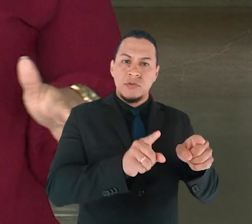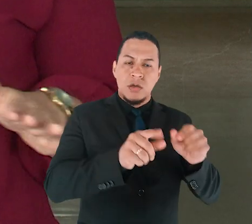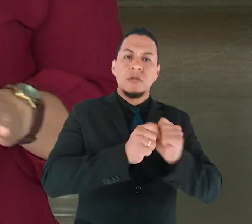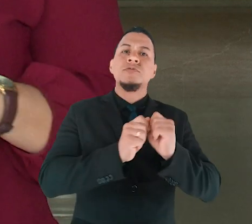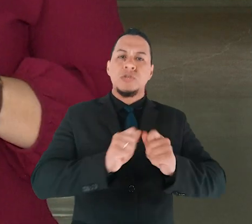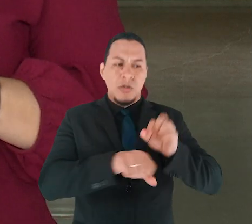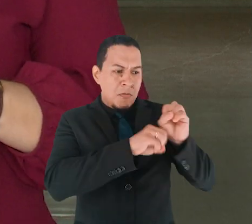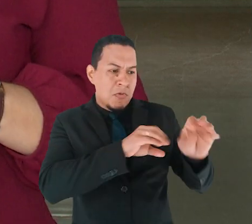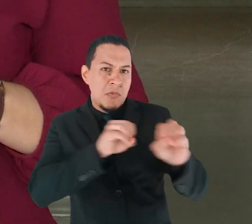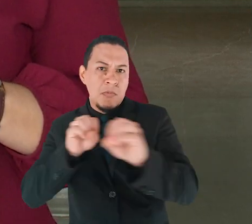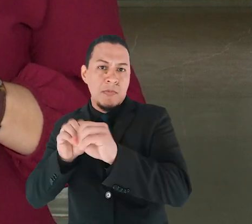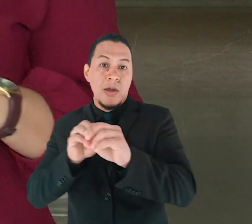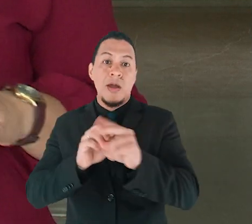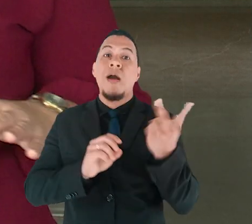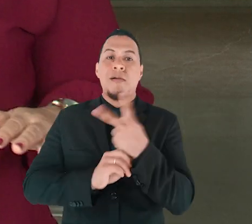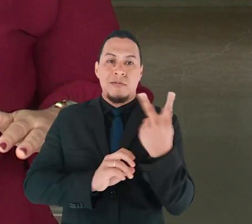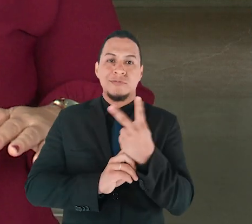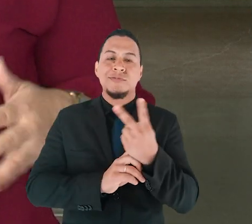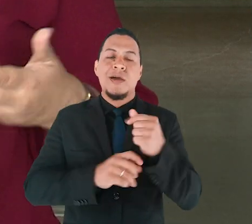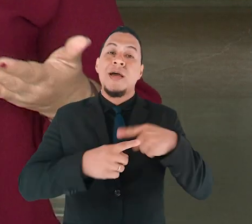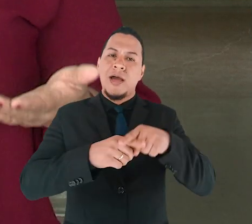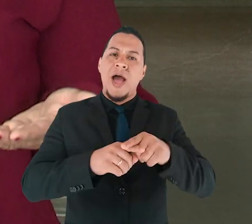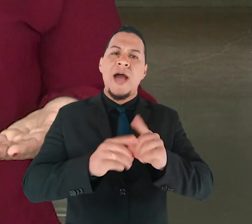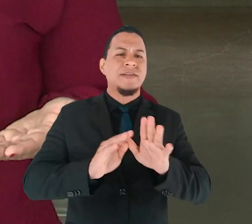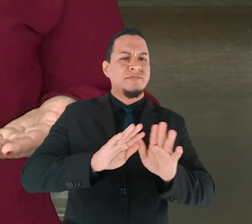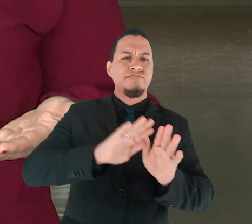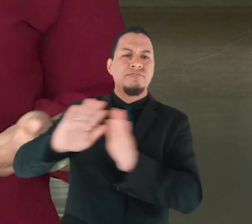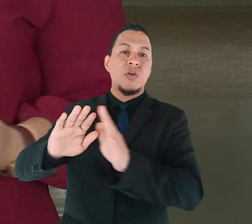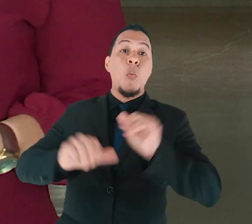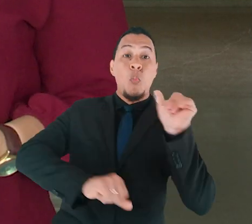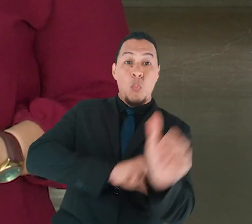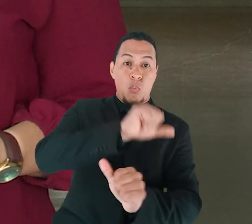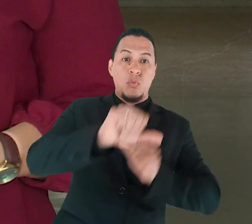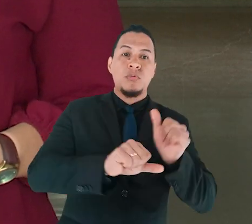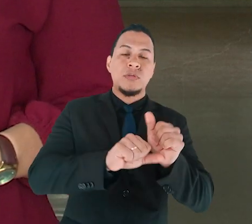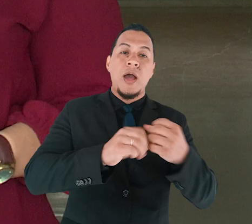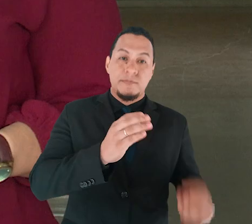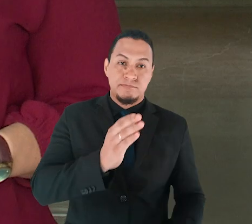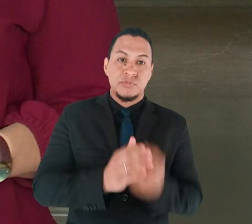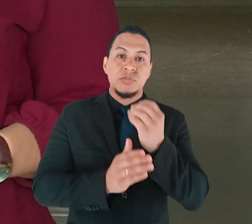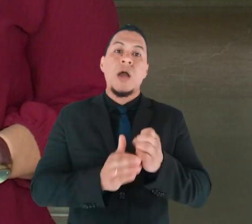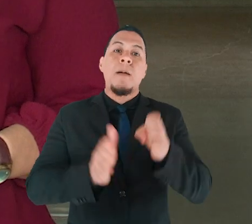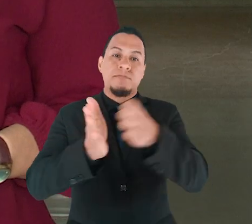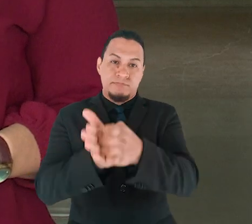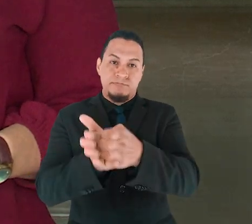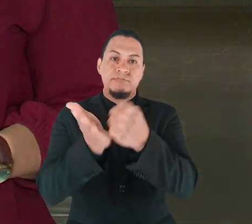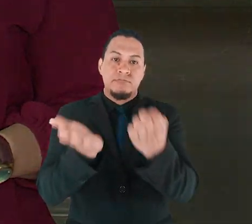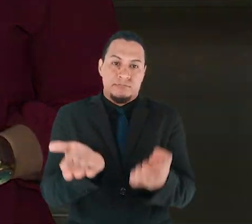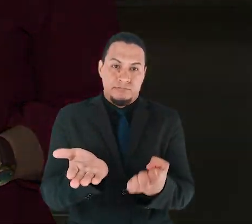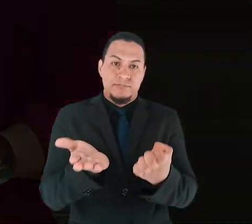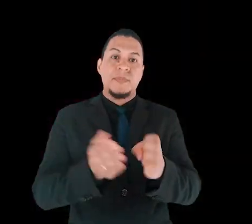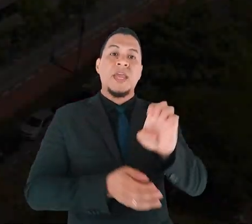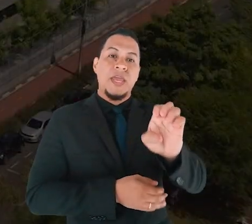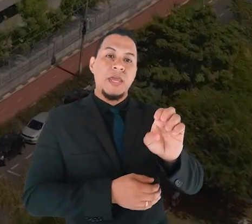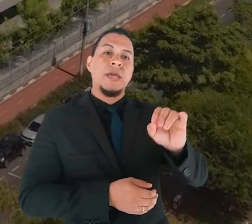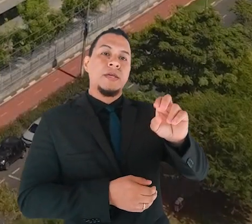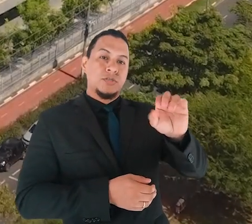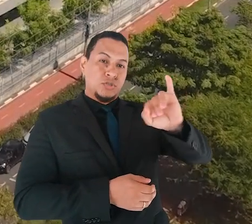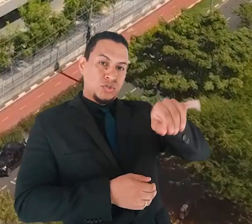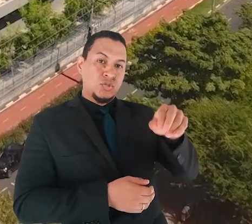as primeiras unidades educacionais foram extintas para dar lugar à Escola do Poder Judiciário de Roraima.